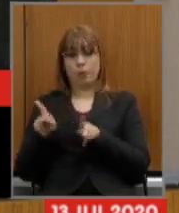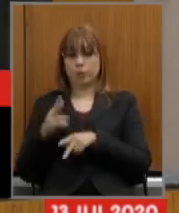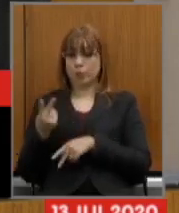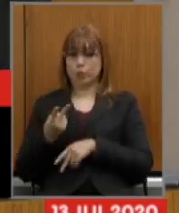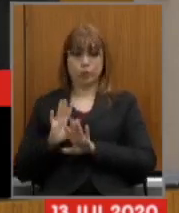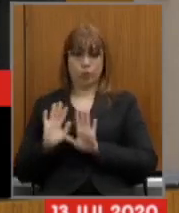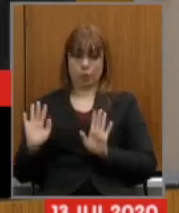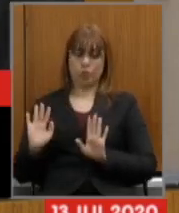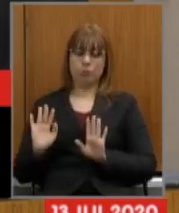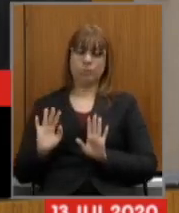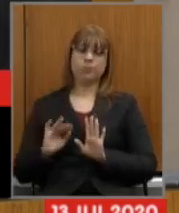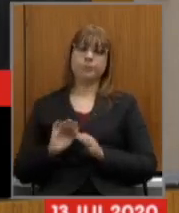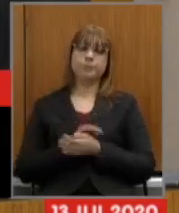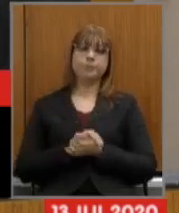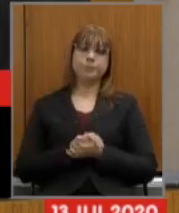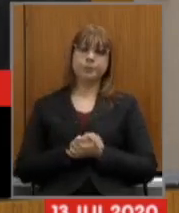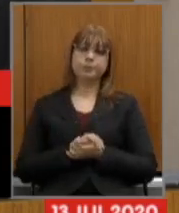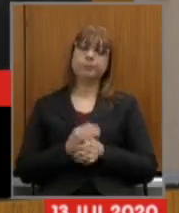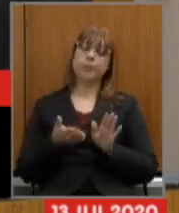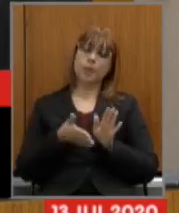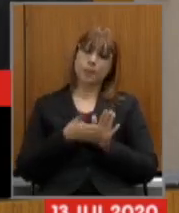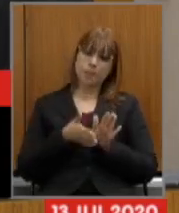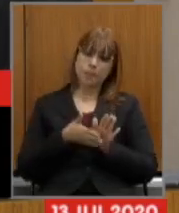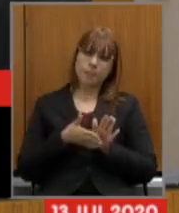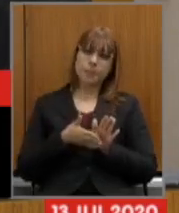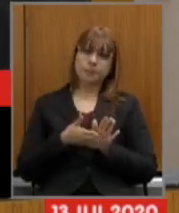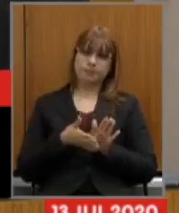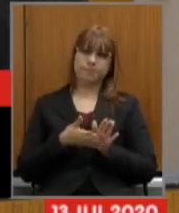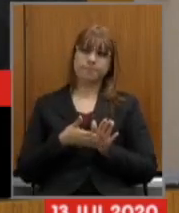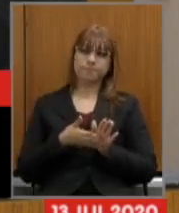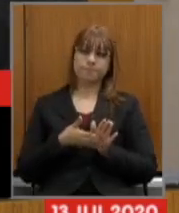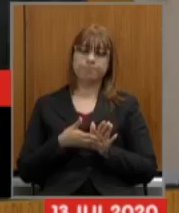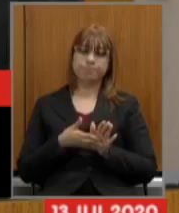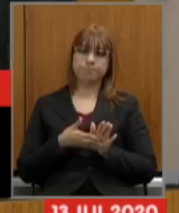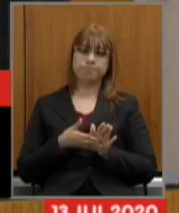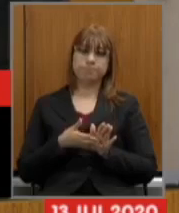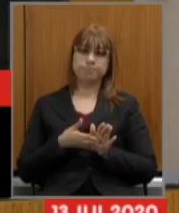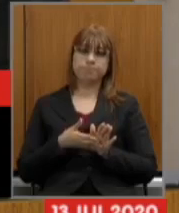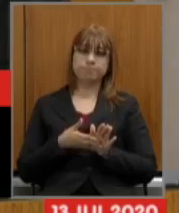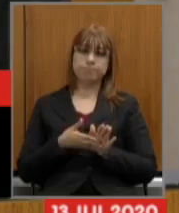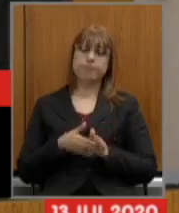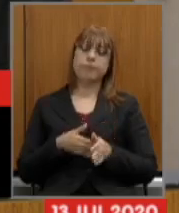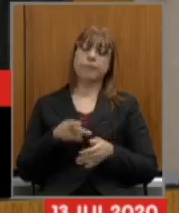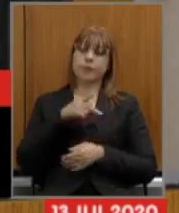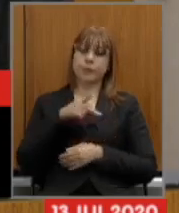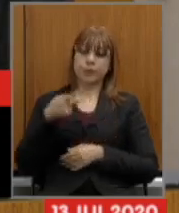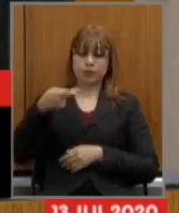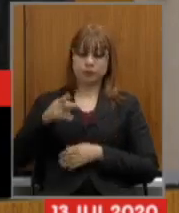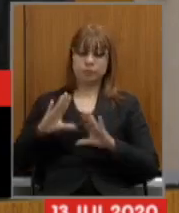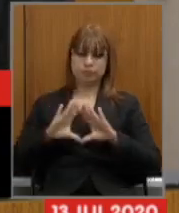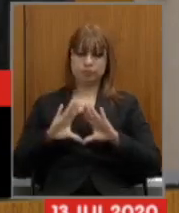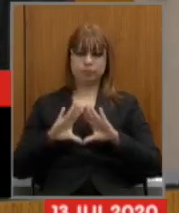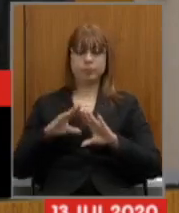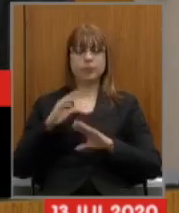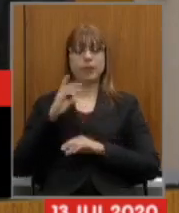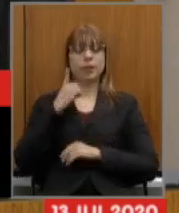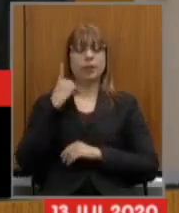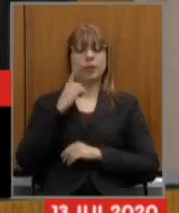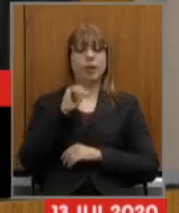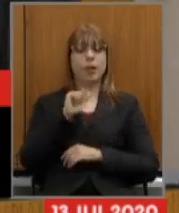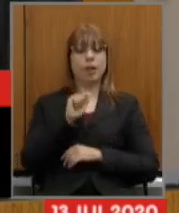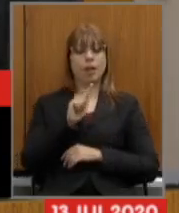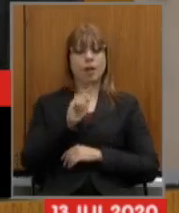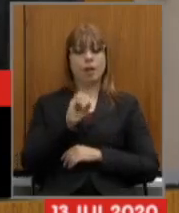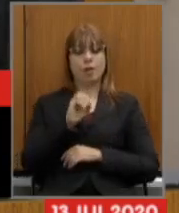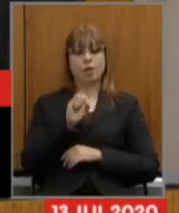queria parabenizar o presidente desta casa deputado Agostinho Patrus